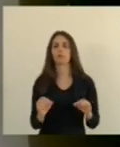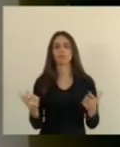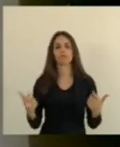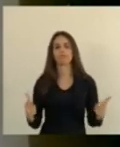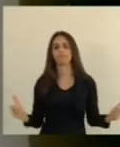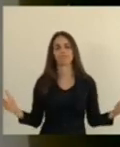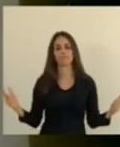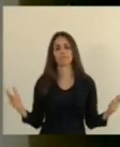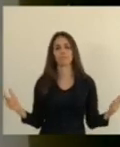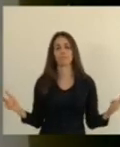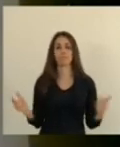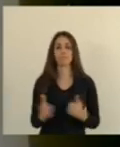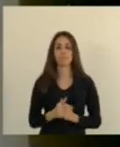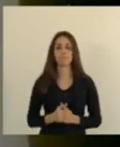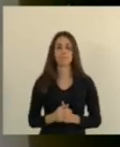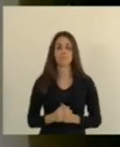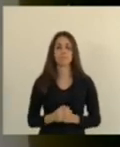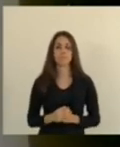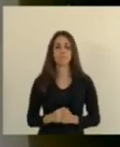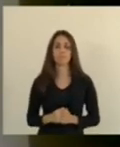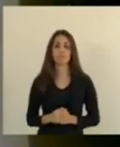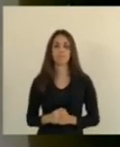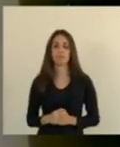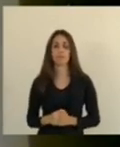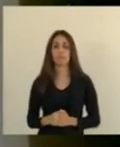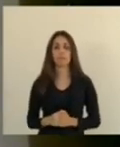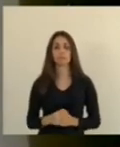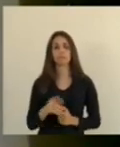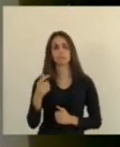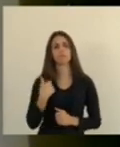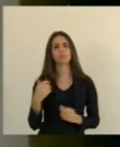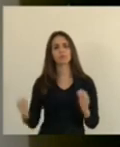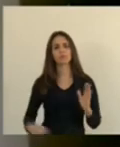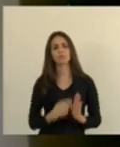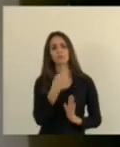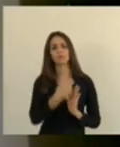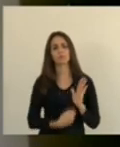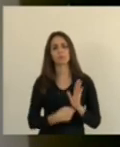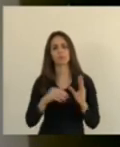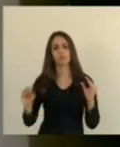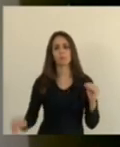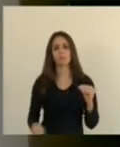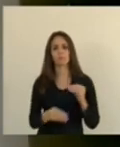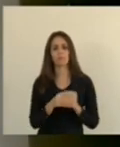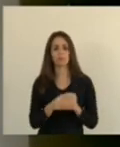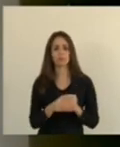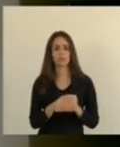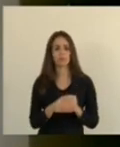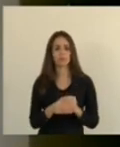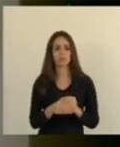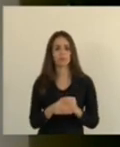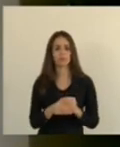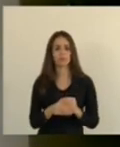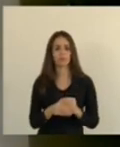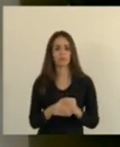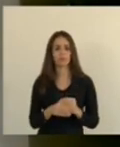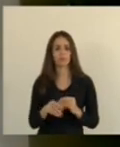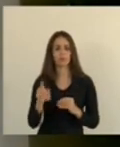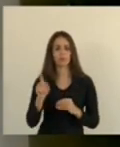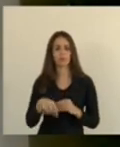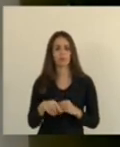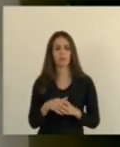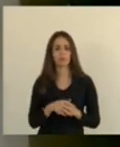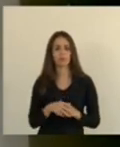agora você queria vincular a que para poder isso chegar um denominador